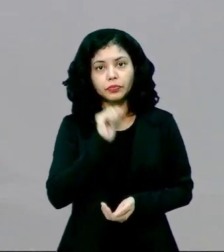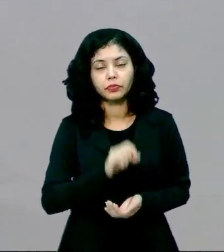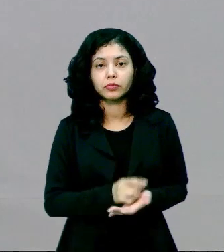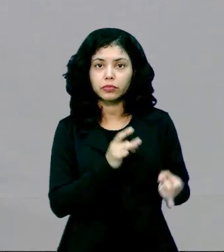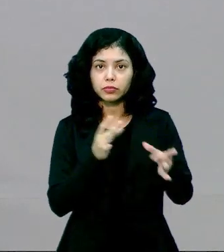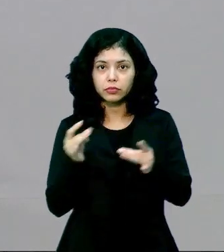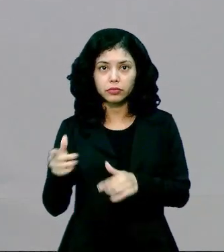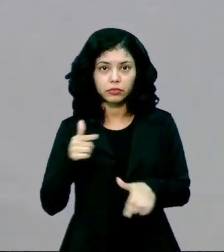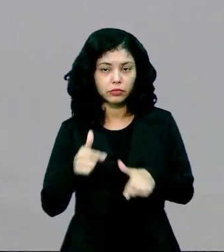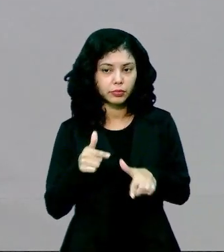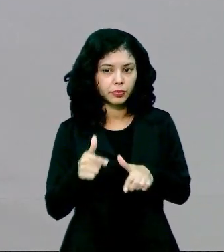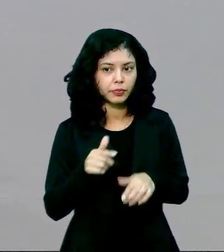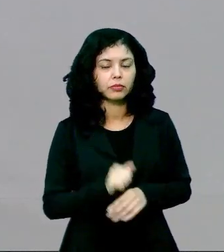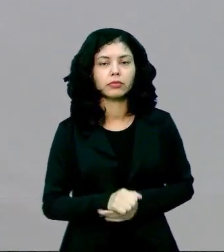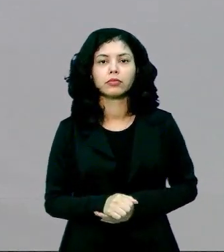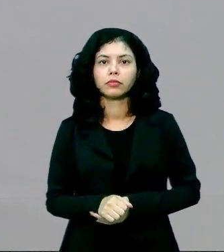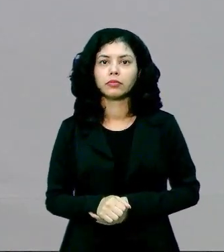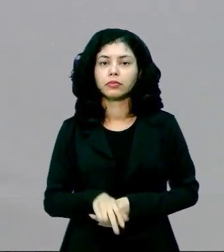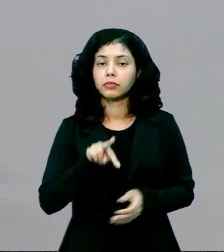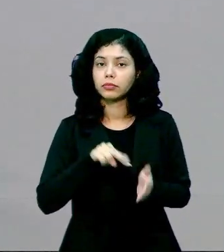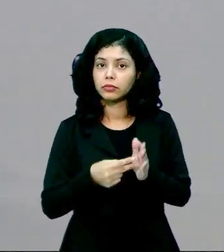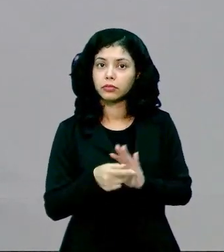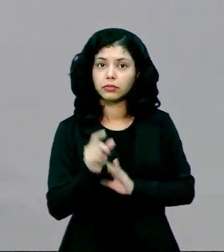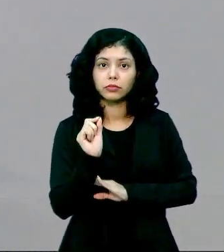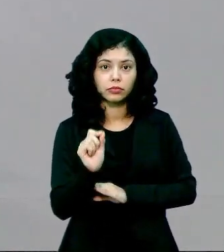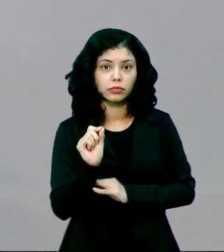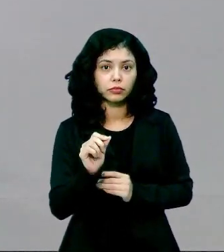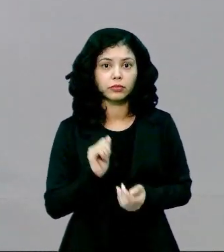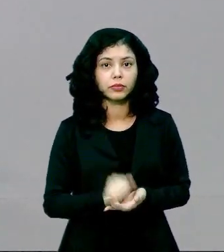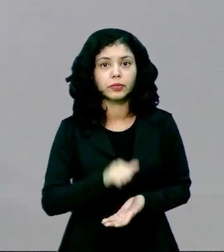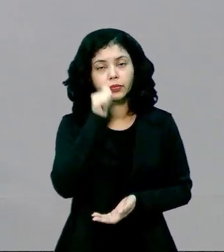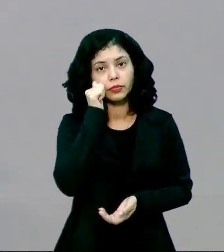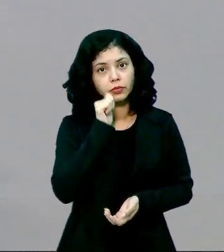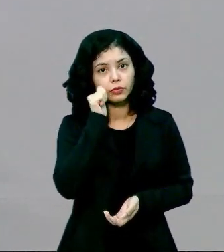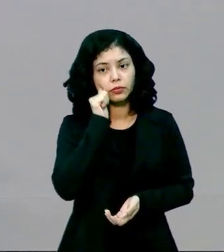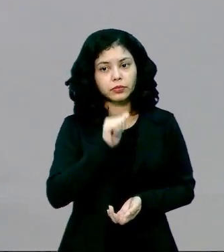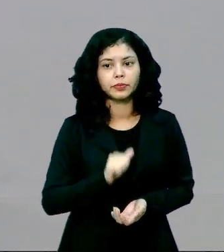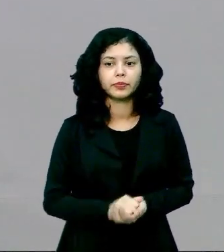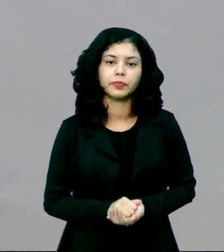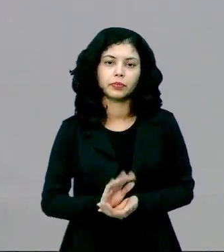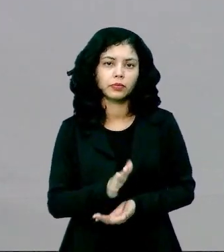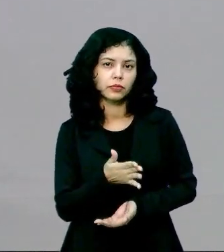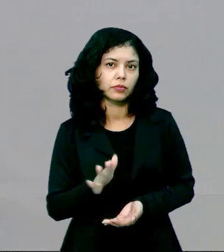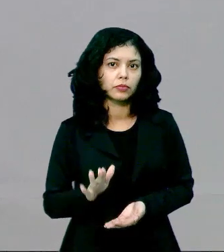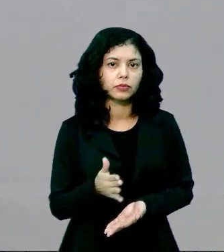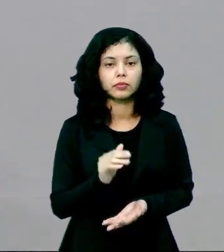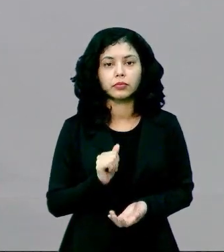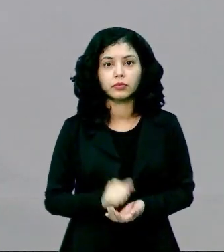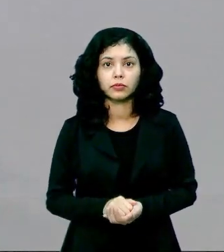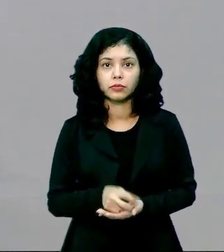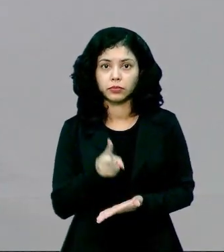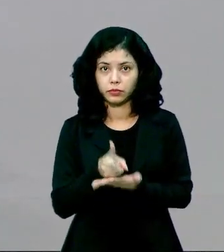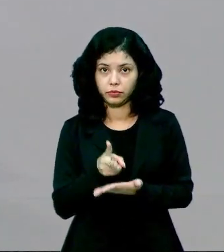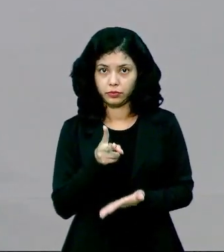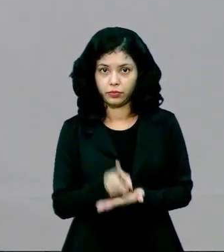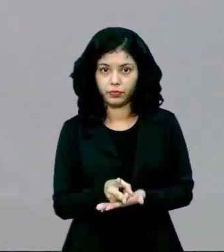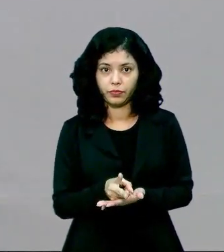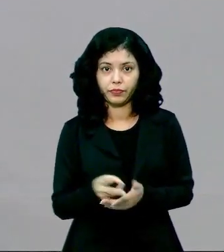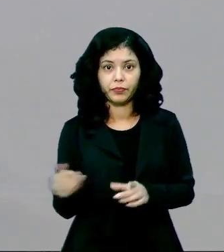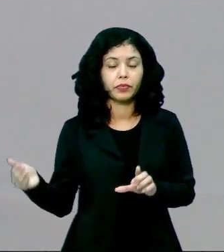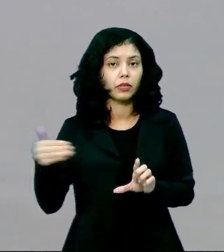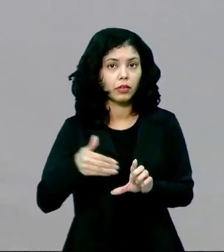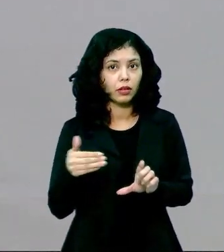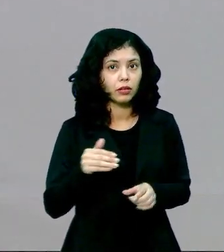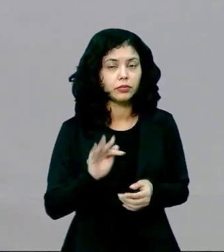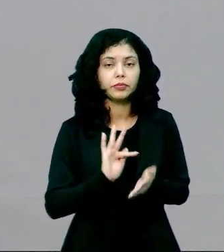mercado de trabalho. Simplica dizer o quê? As mulheres, em média, mesmo exercendo as